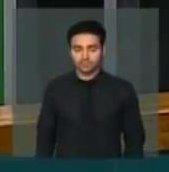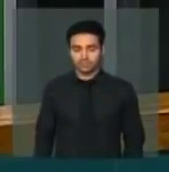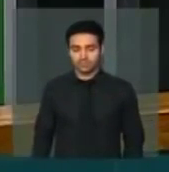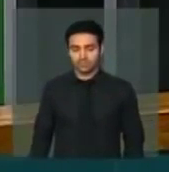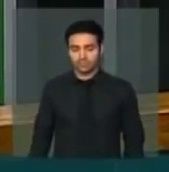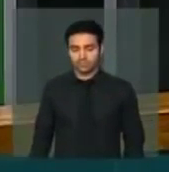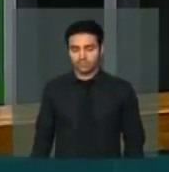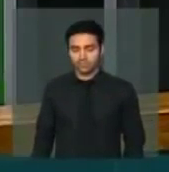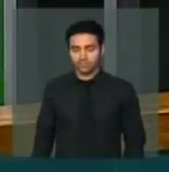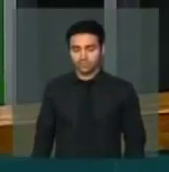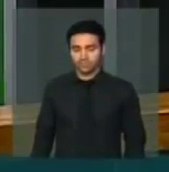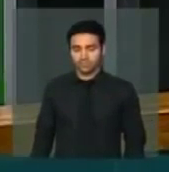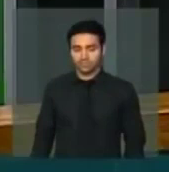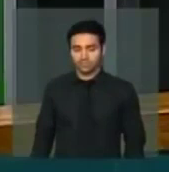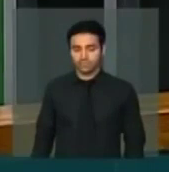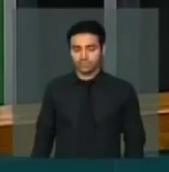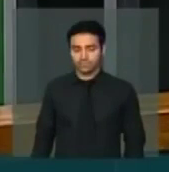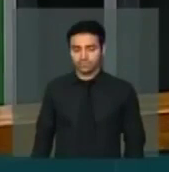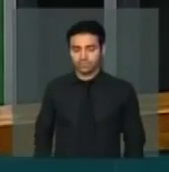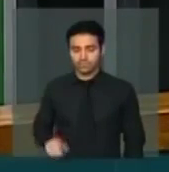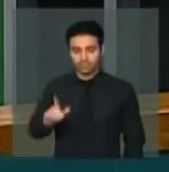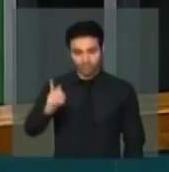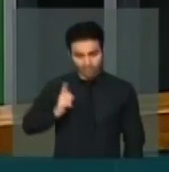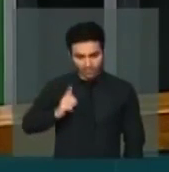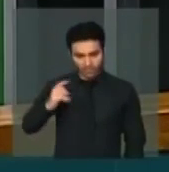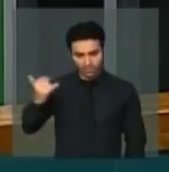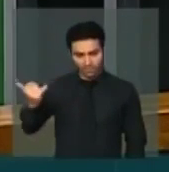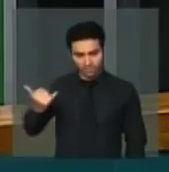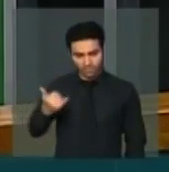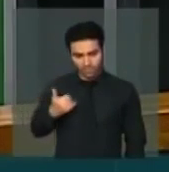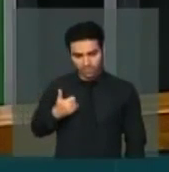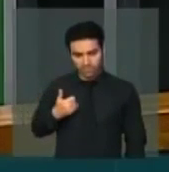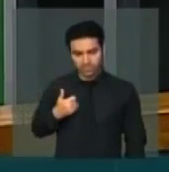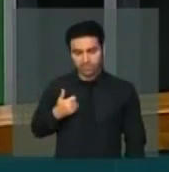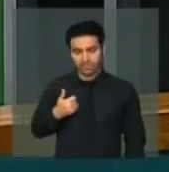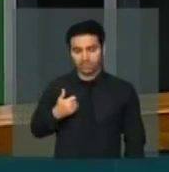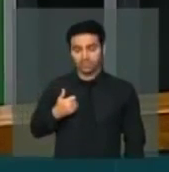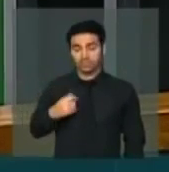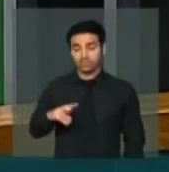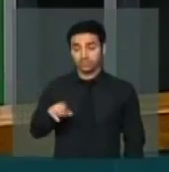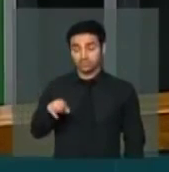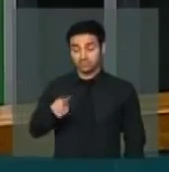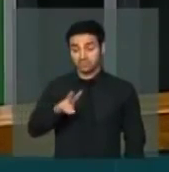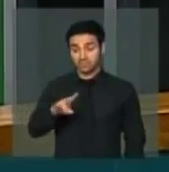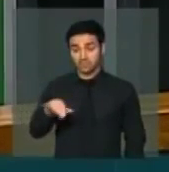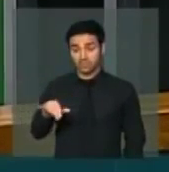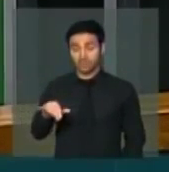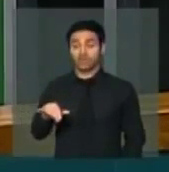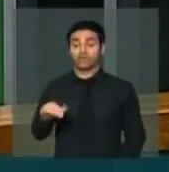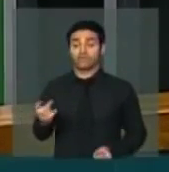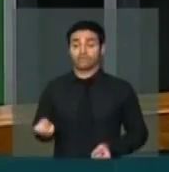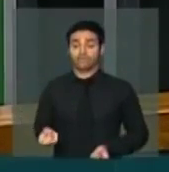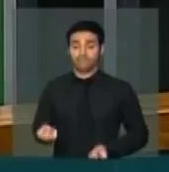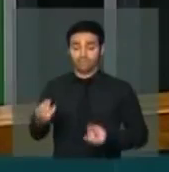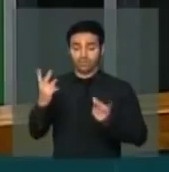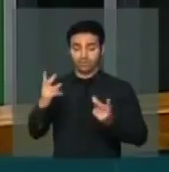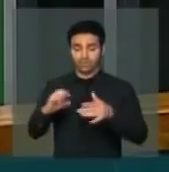Há uma informação de que ele passará por um processo de privatização.